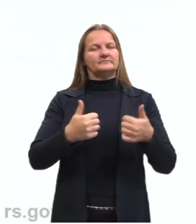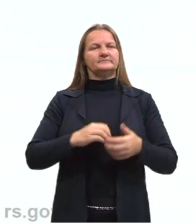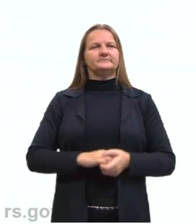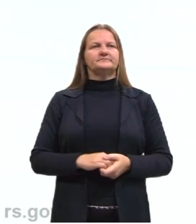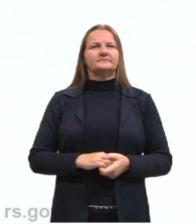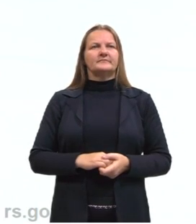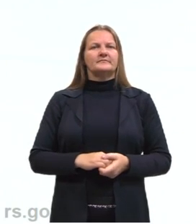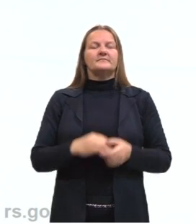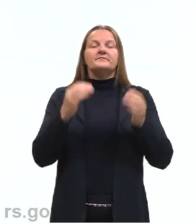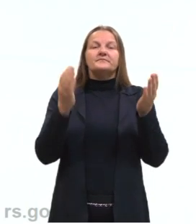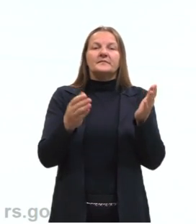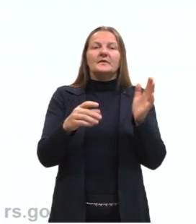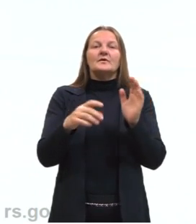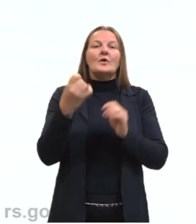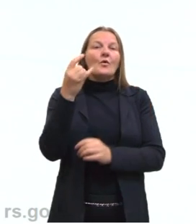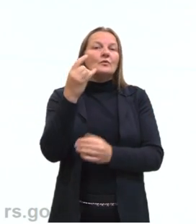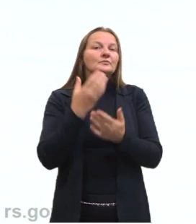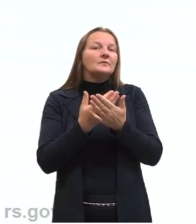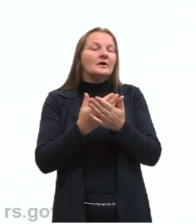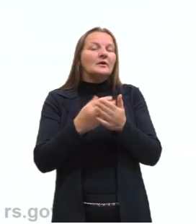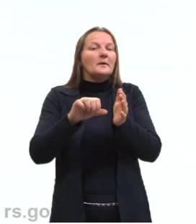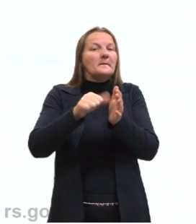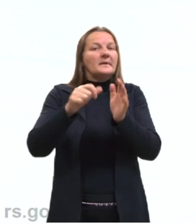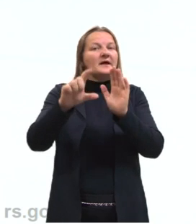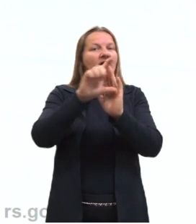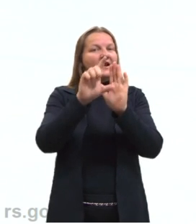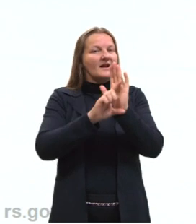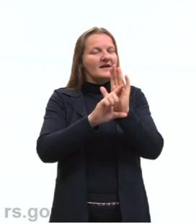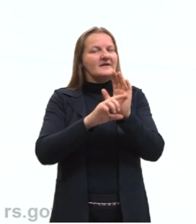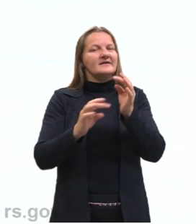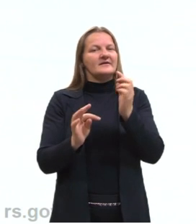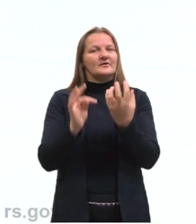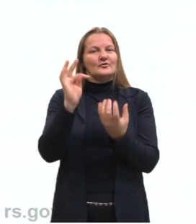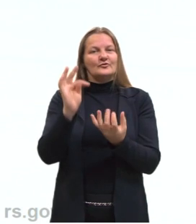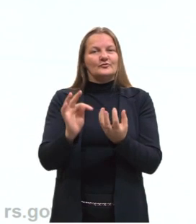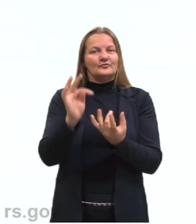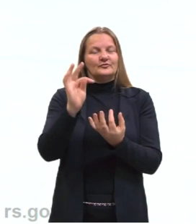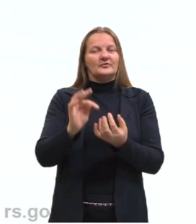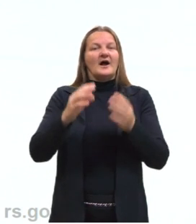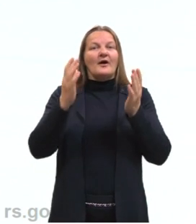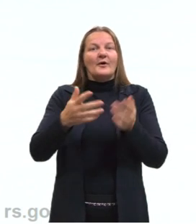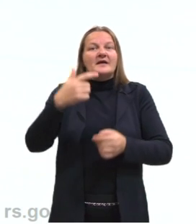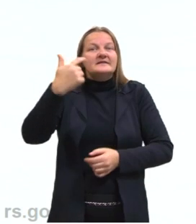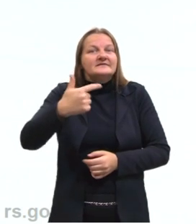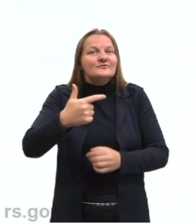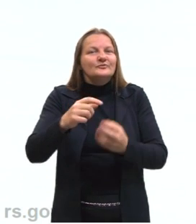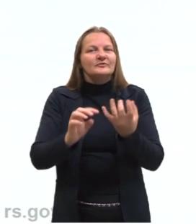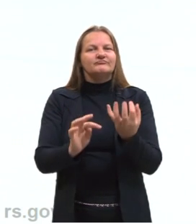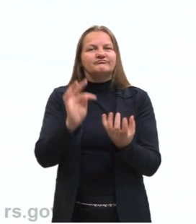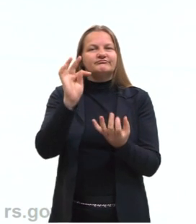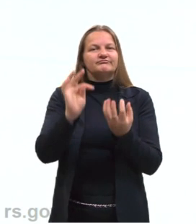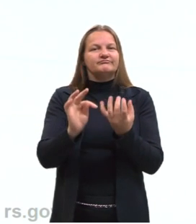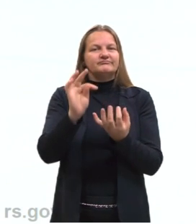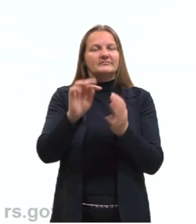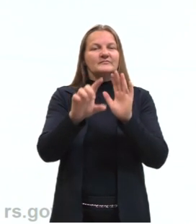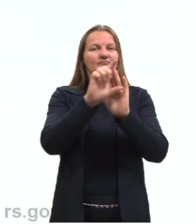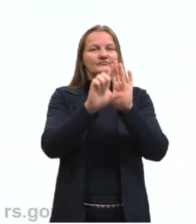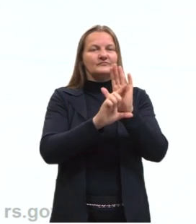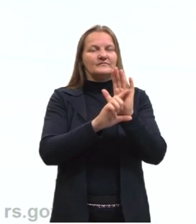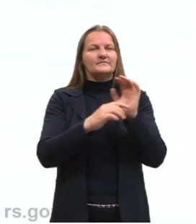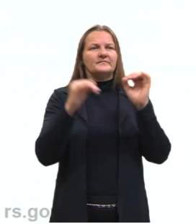Então, agora, a gente já falou na última aula sobre a primeira lei da termodinâmica. Agora, já vamos falar sobre a segunda lei. A segunda lei pode ser